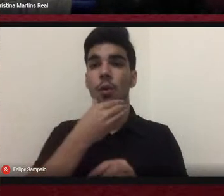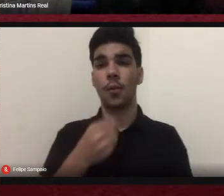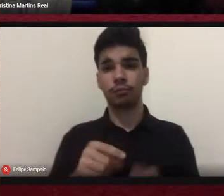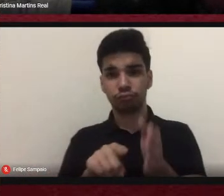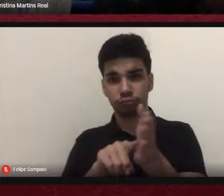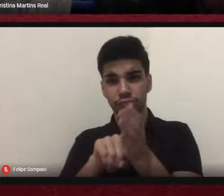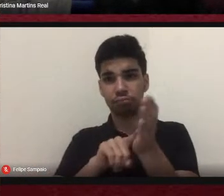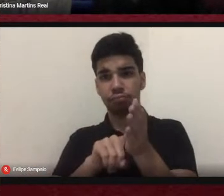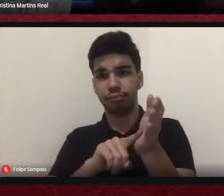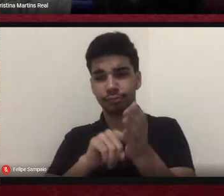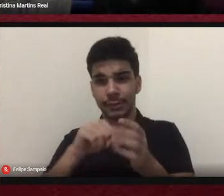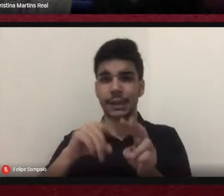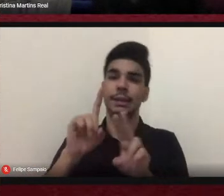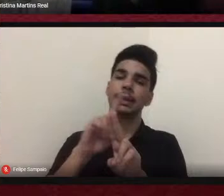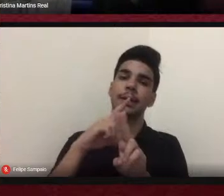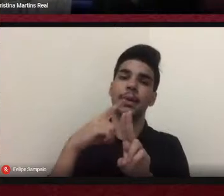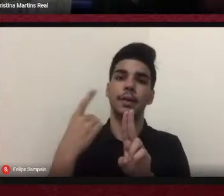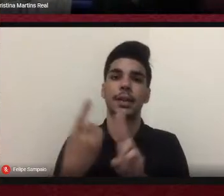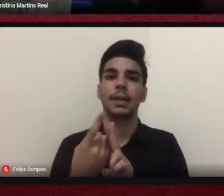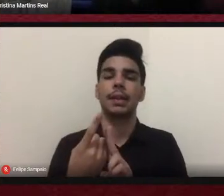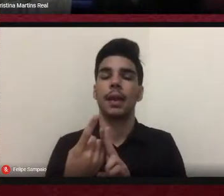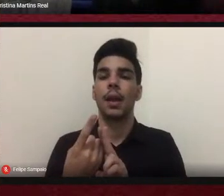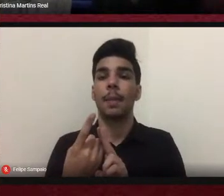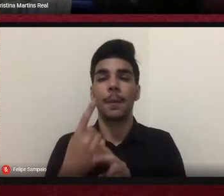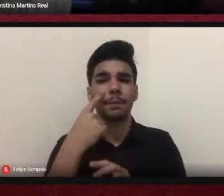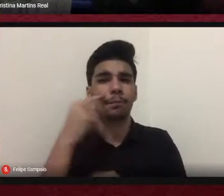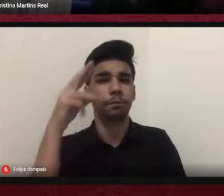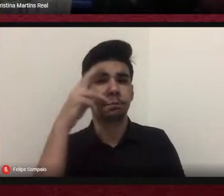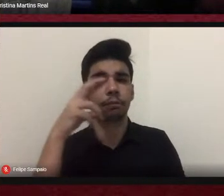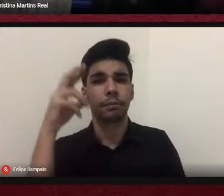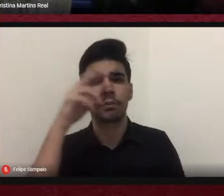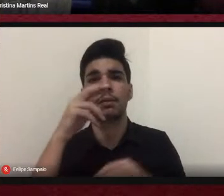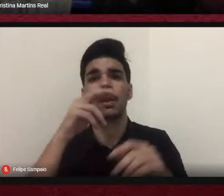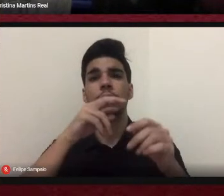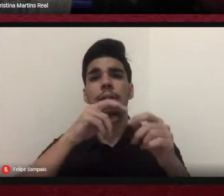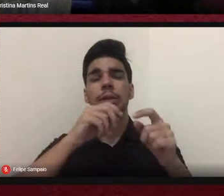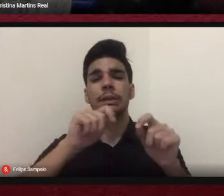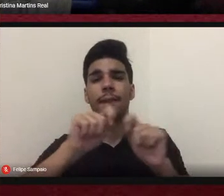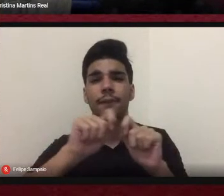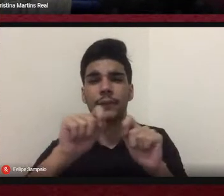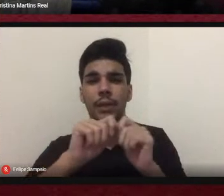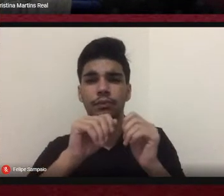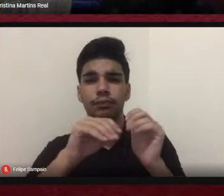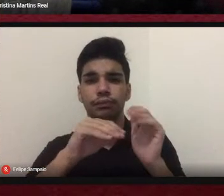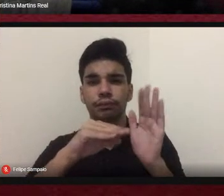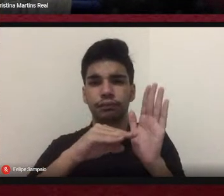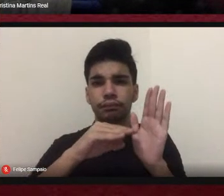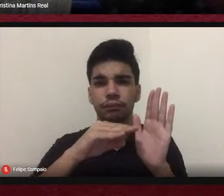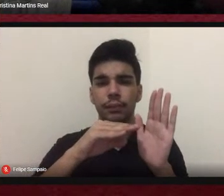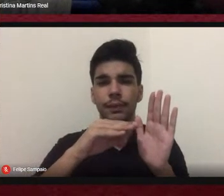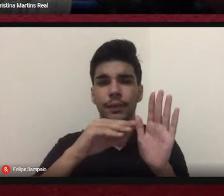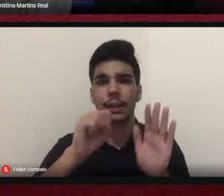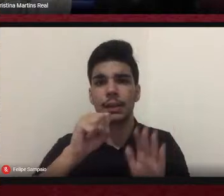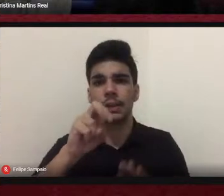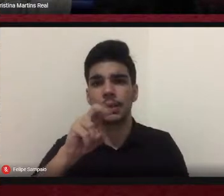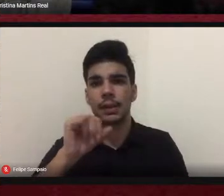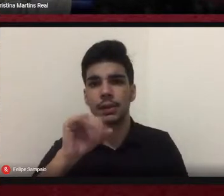analisando o processo de acesso à UFGD, tanto pelo SISU, como pelo seu vestibular.